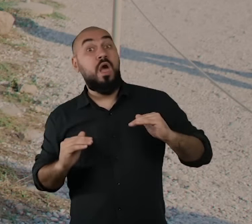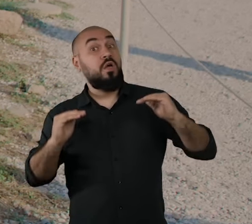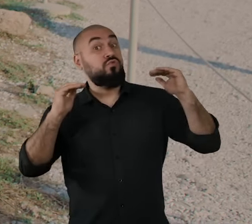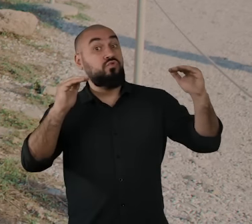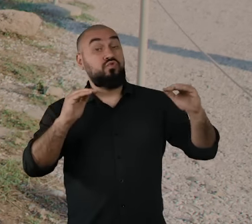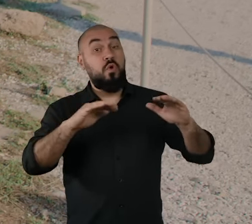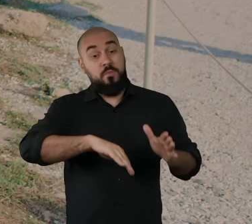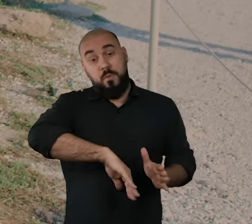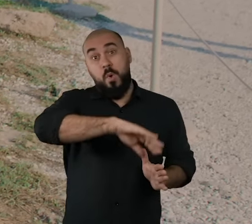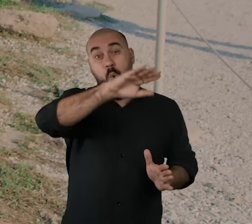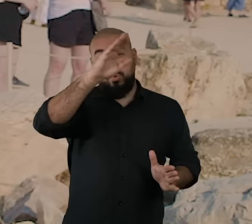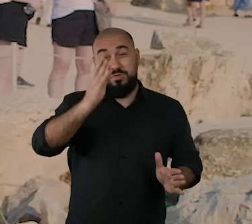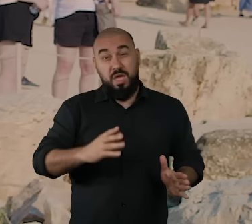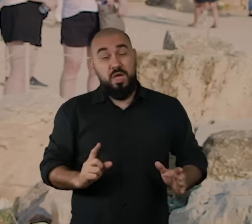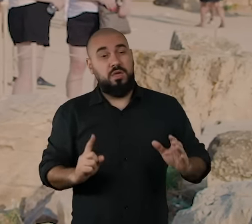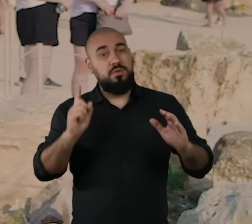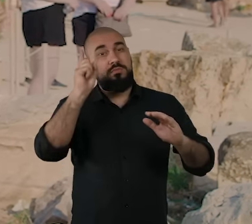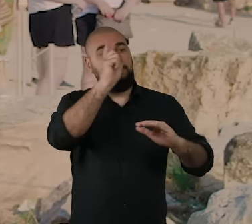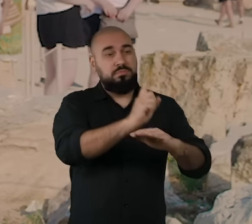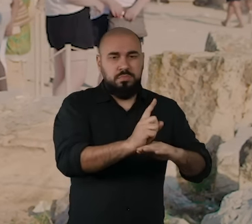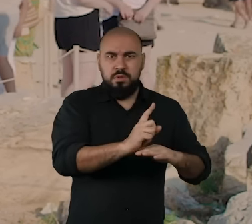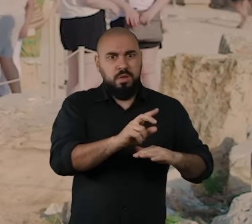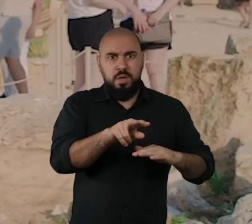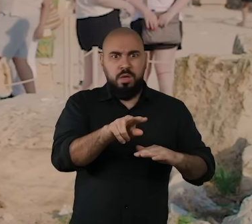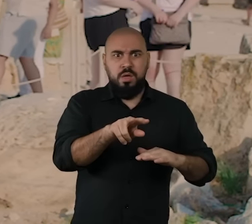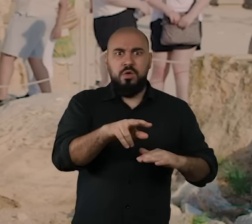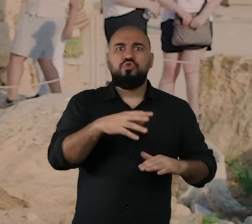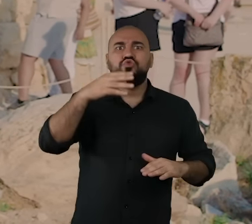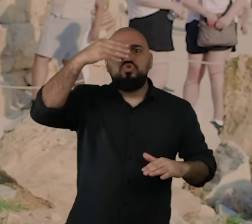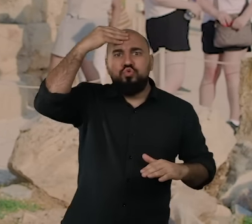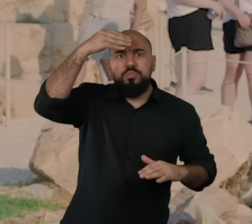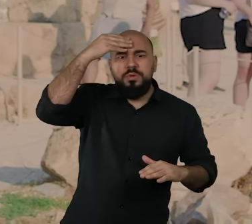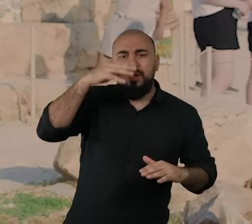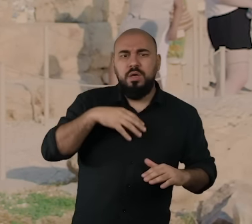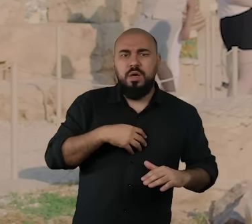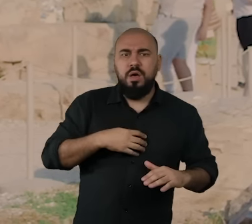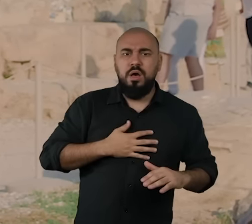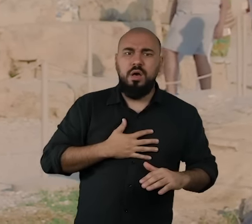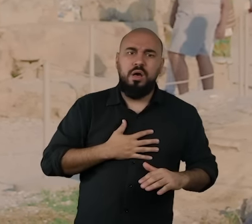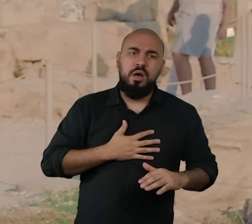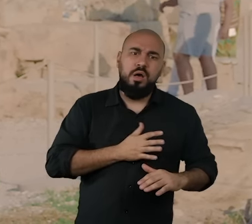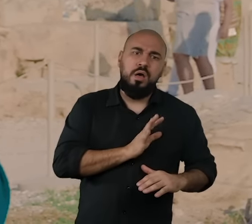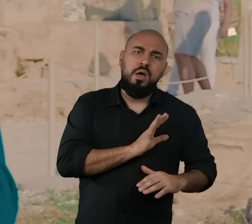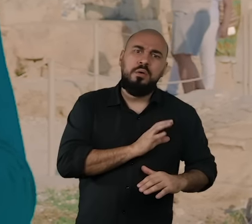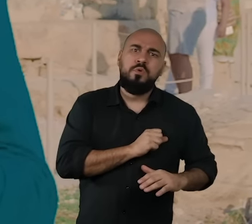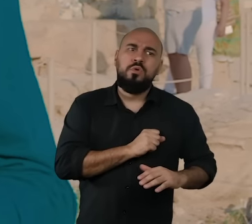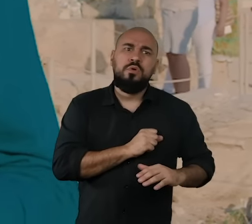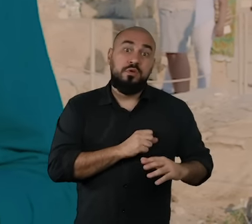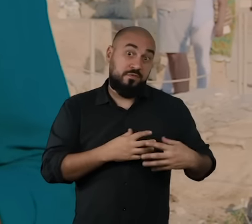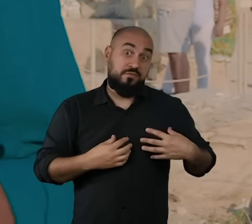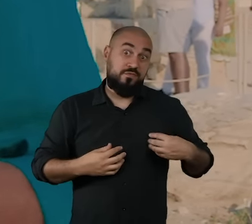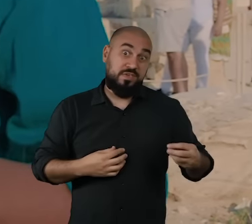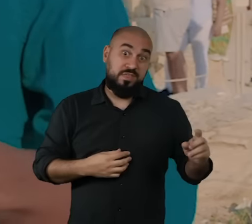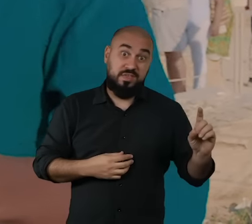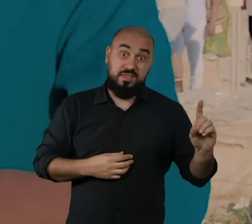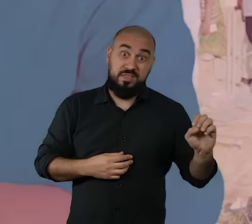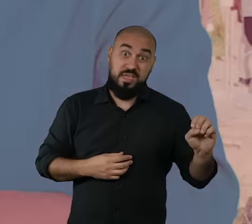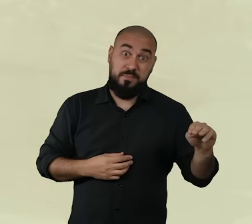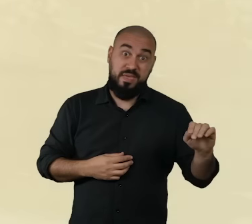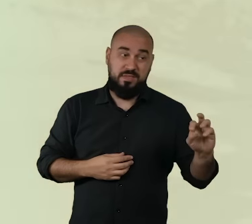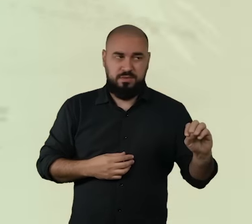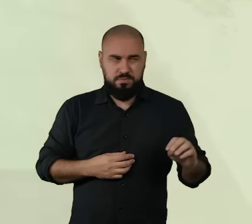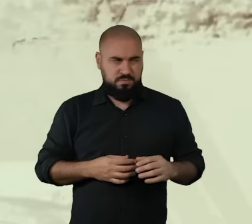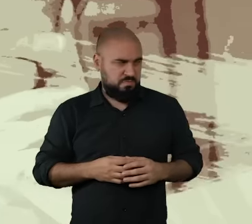topo da montanha dos deuses, ele se apaixonou pela sobrinha Perséfone, Perséfone, que era filha de Deméter. Ele então